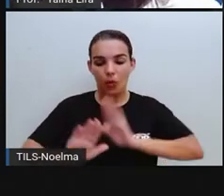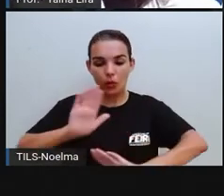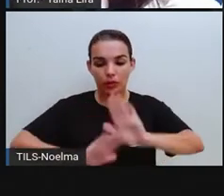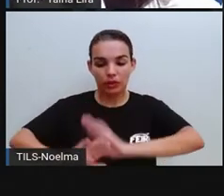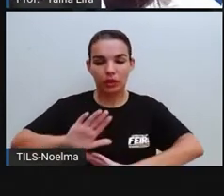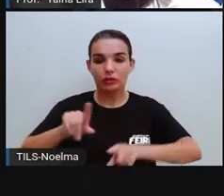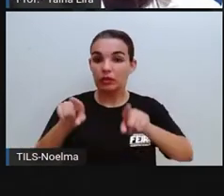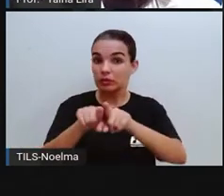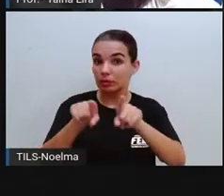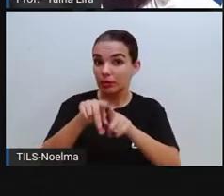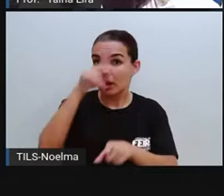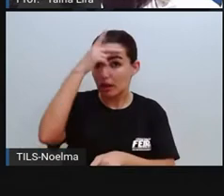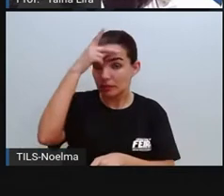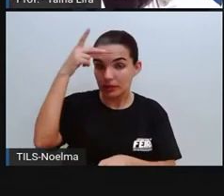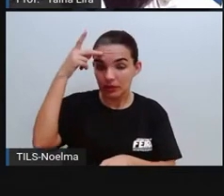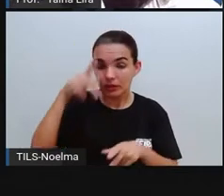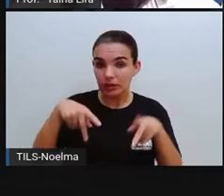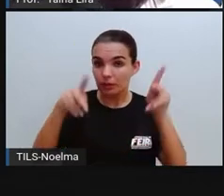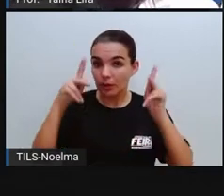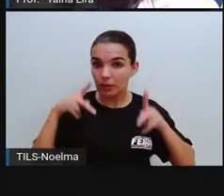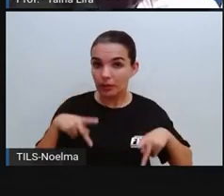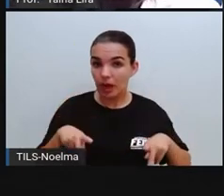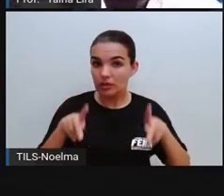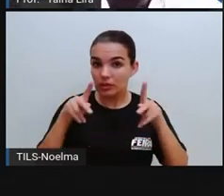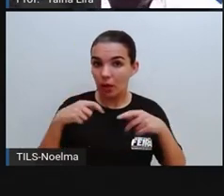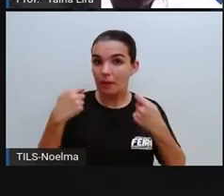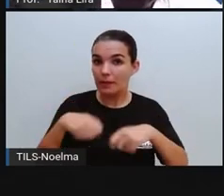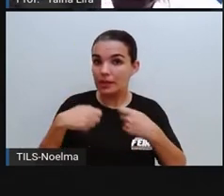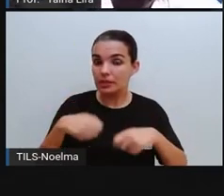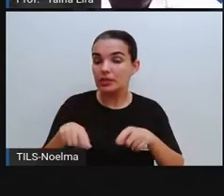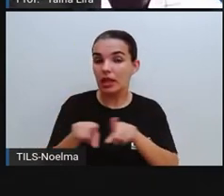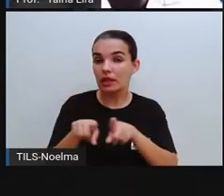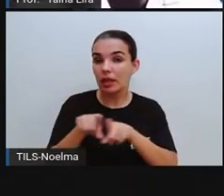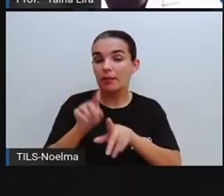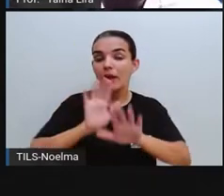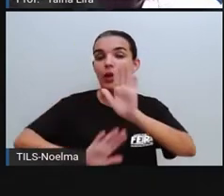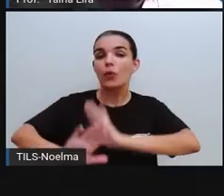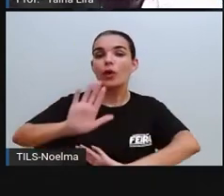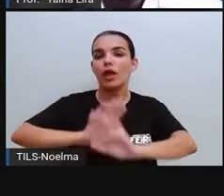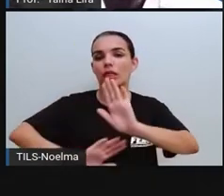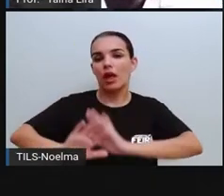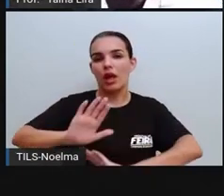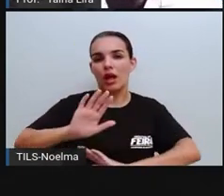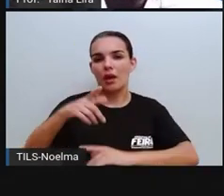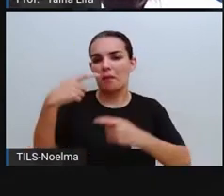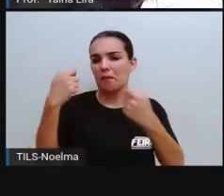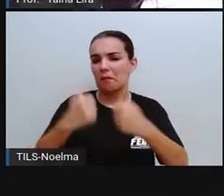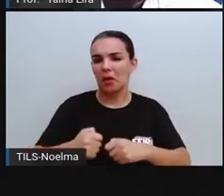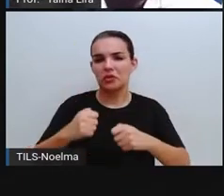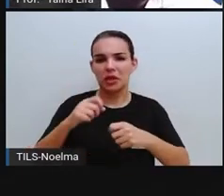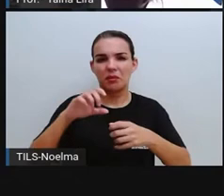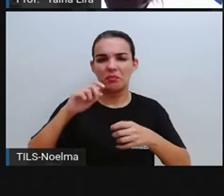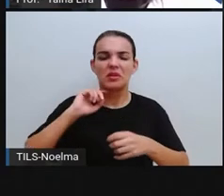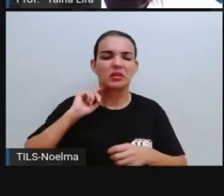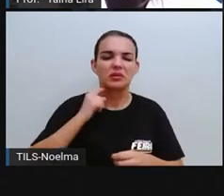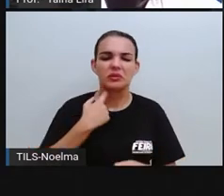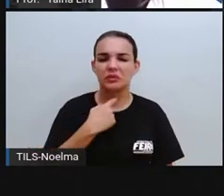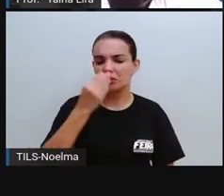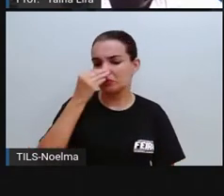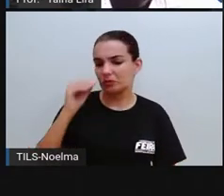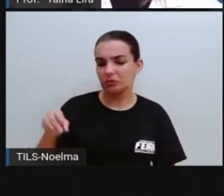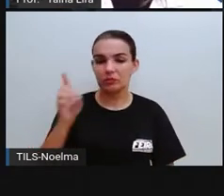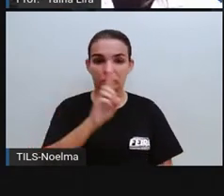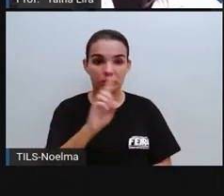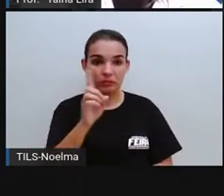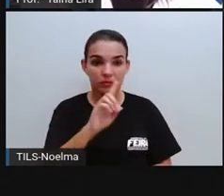não é porque a gente não pode achar, né, que porque é público que a gente vai tratar de qualquer maneira, tá?